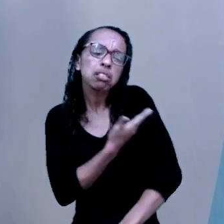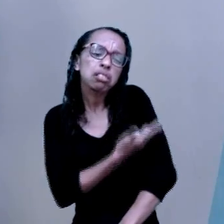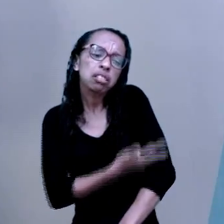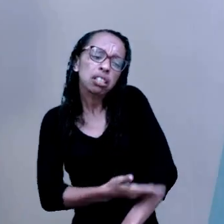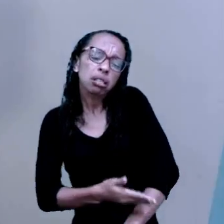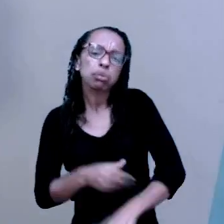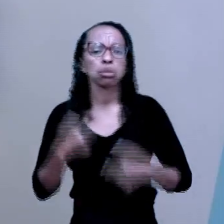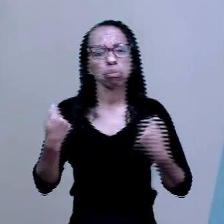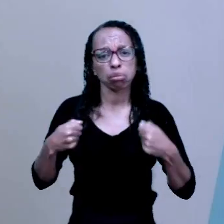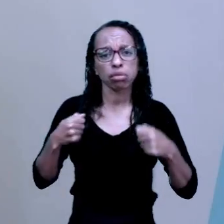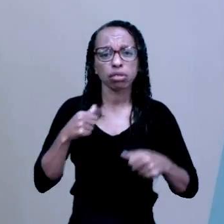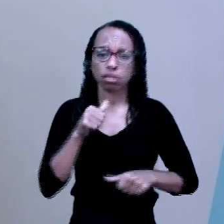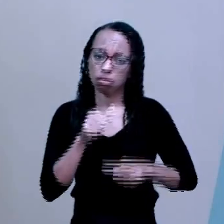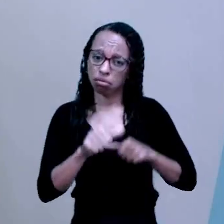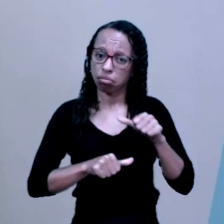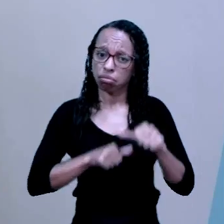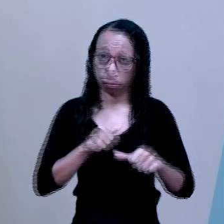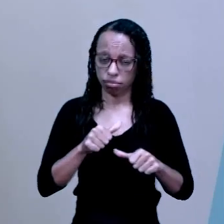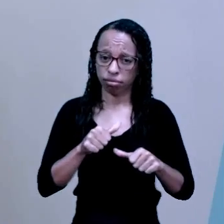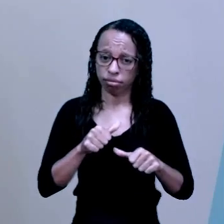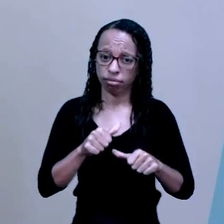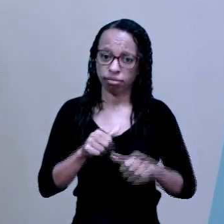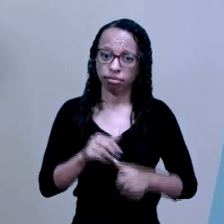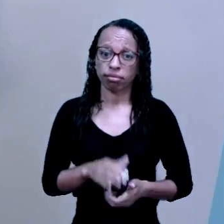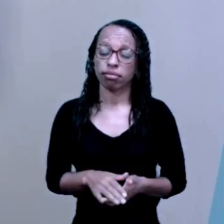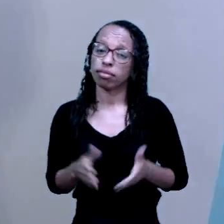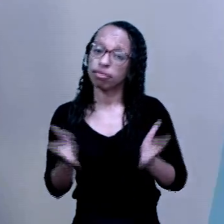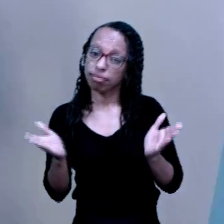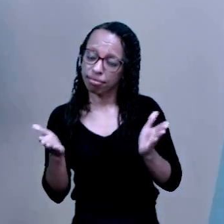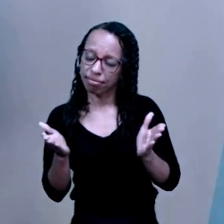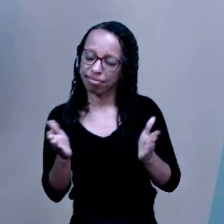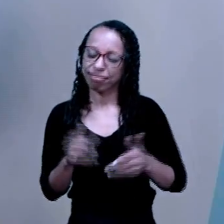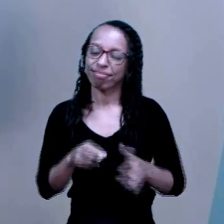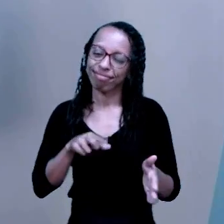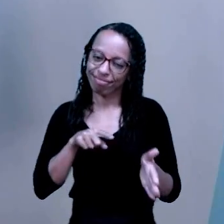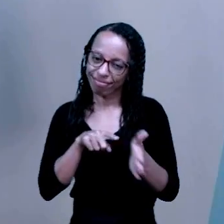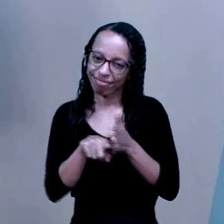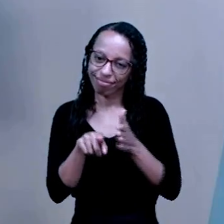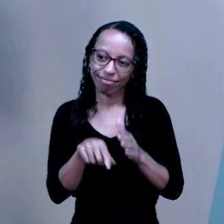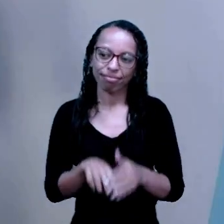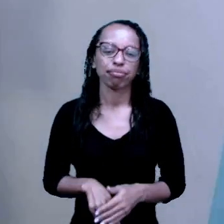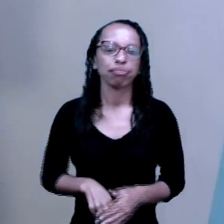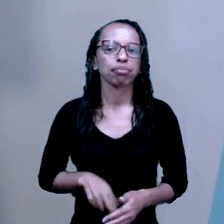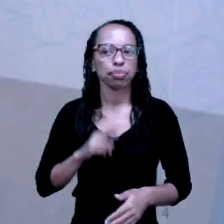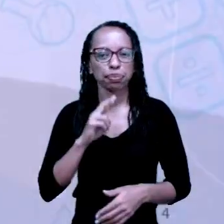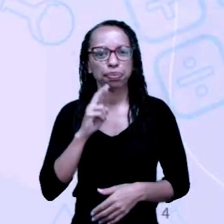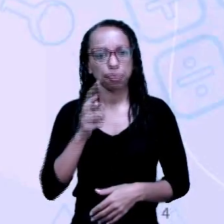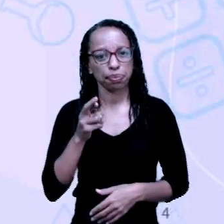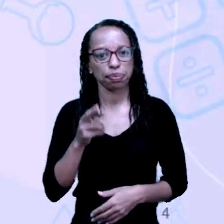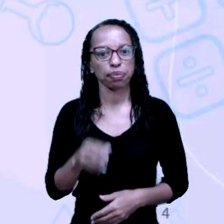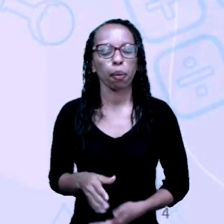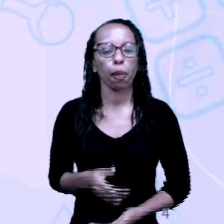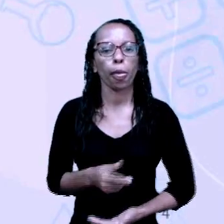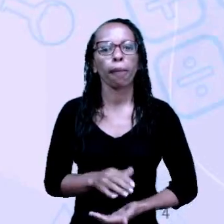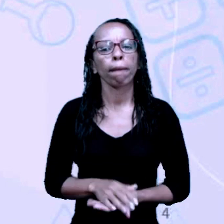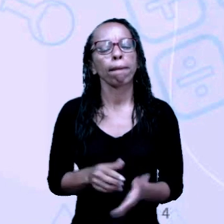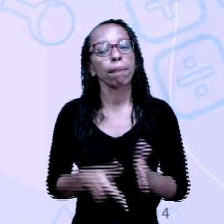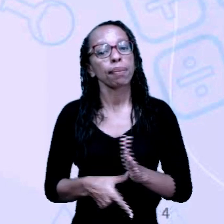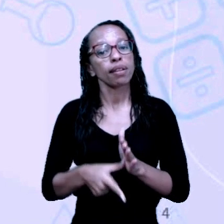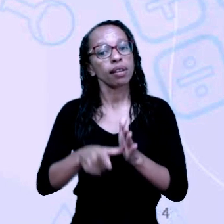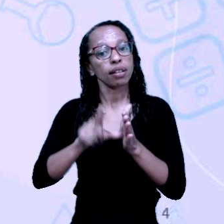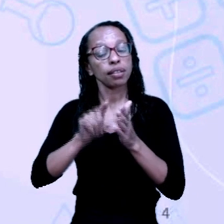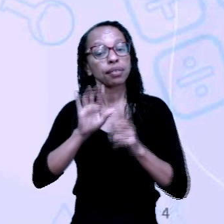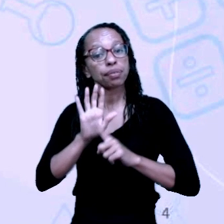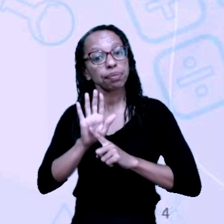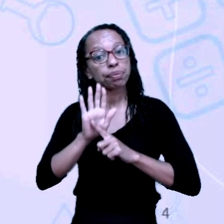Daqui a pouco, a gente consegue responder alguma dessas perguntas. Antes, eu quero apresentar para vocês a